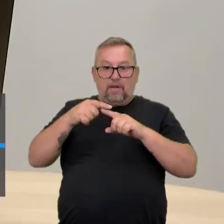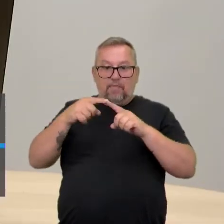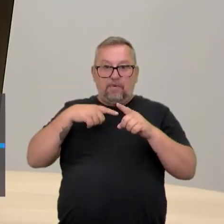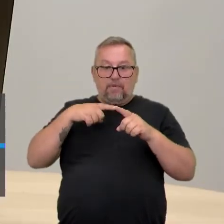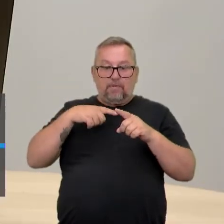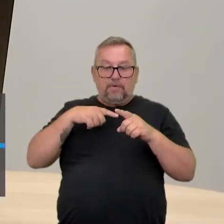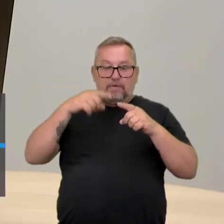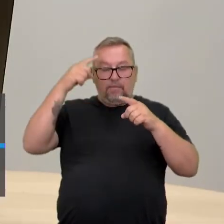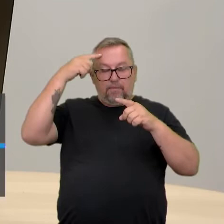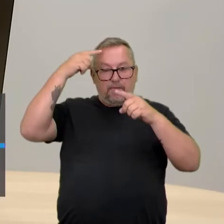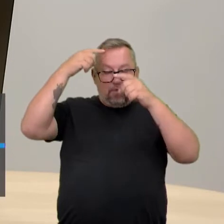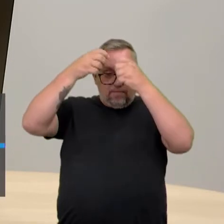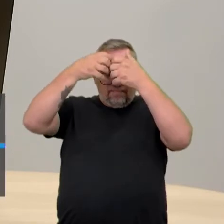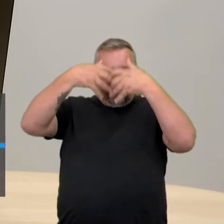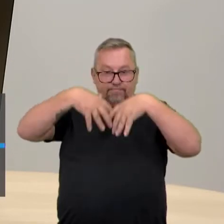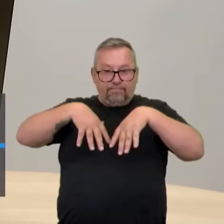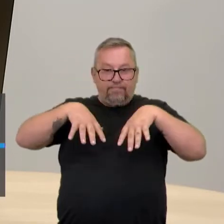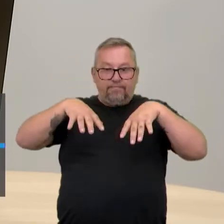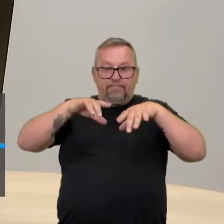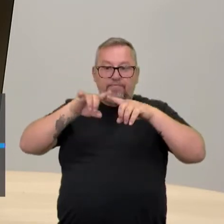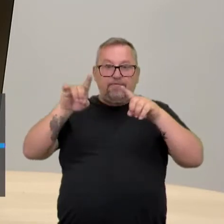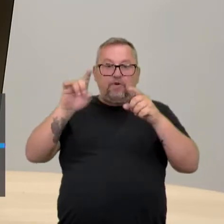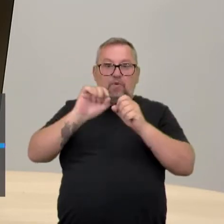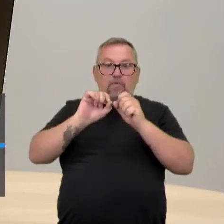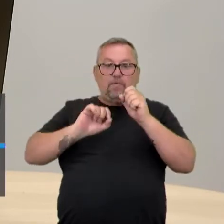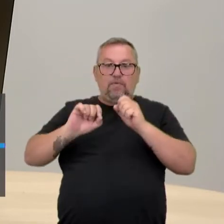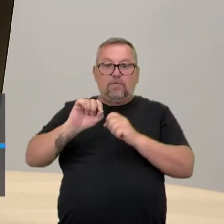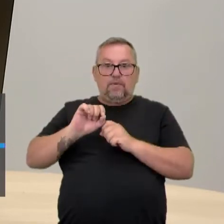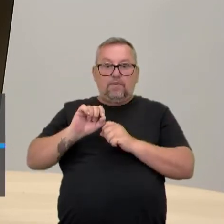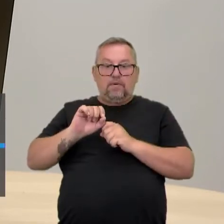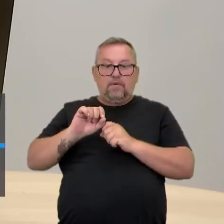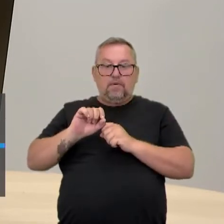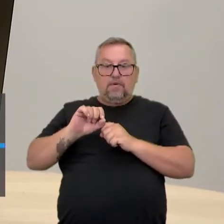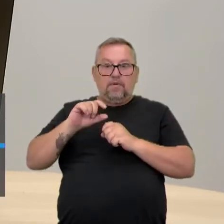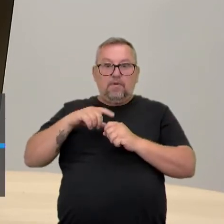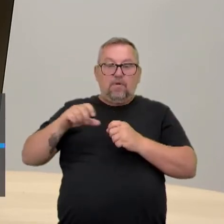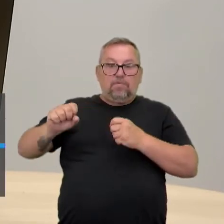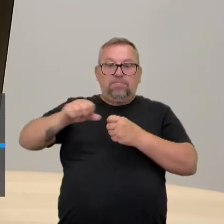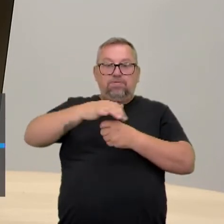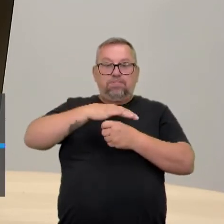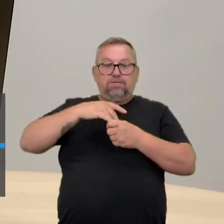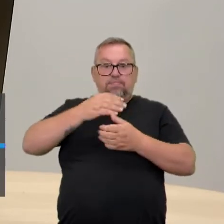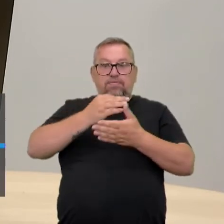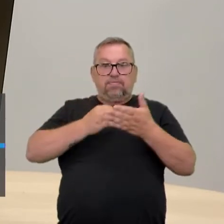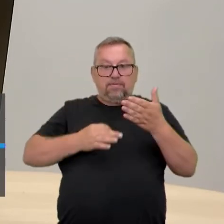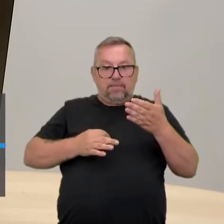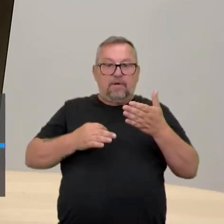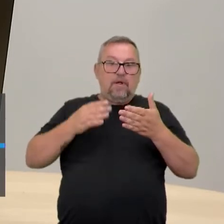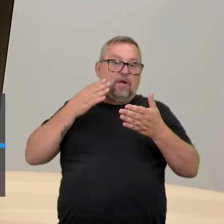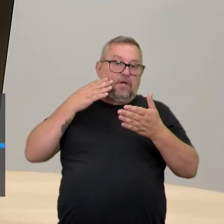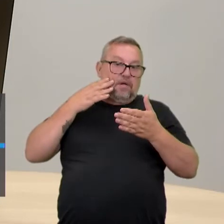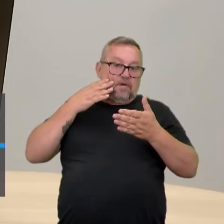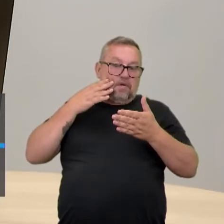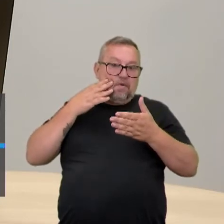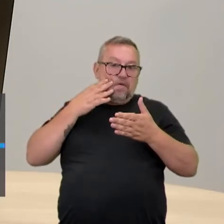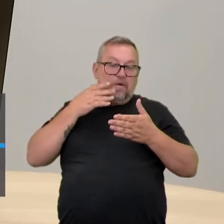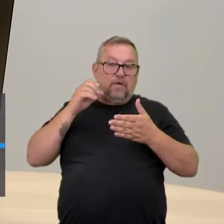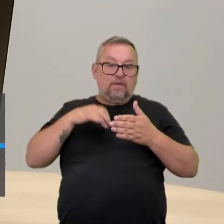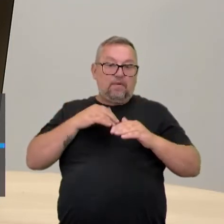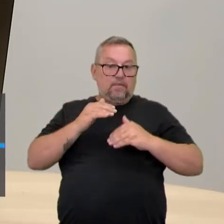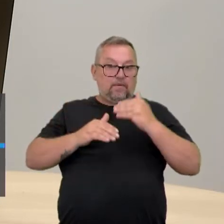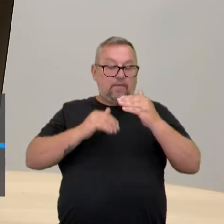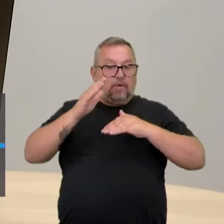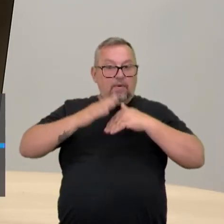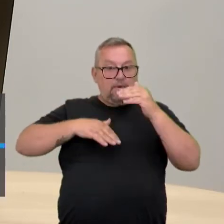meus mapas mentais, eles costumam ficar muito cheios de texto. E eu sei que se eu desenvolver a minha